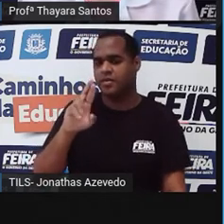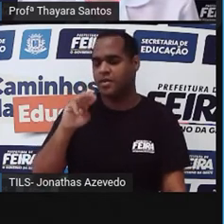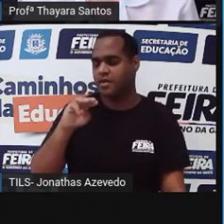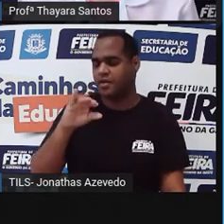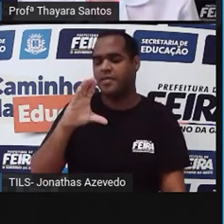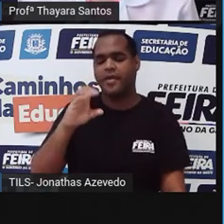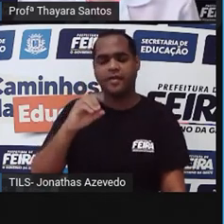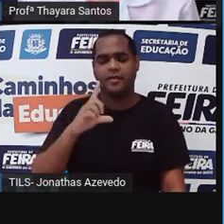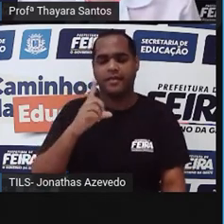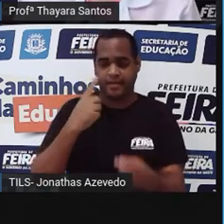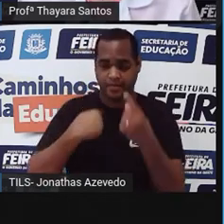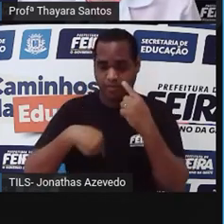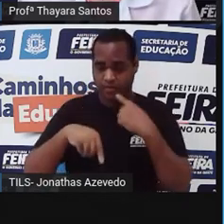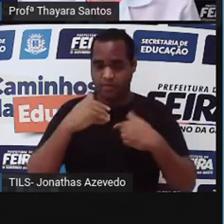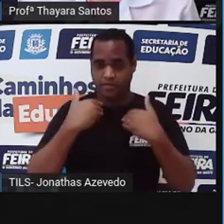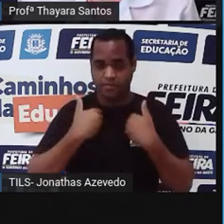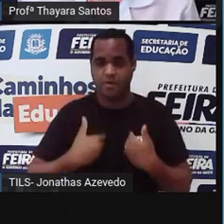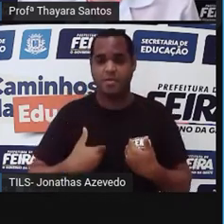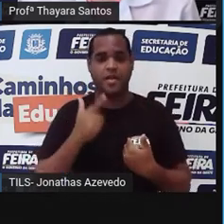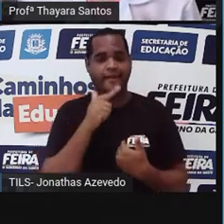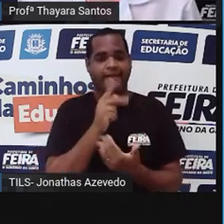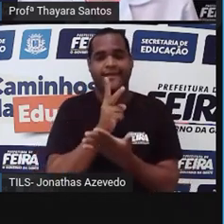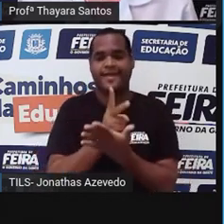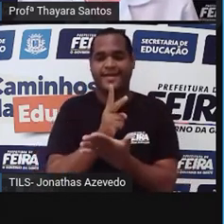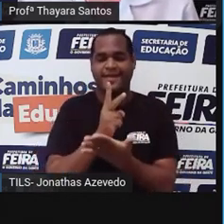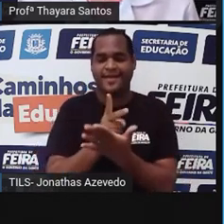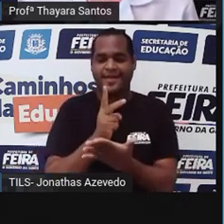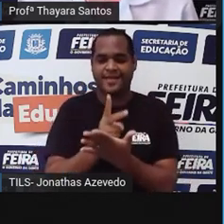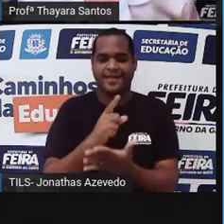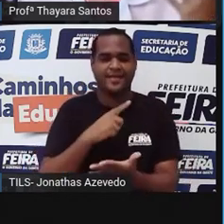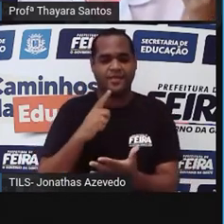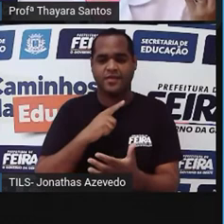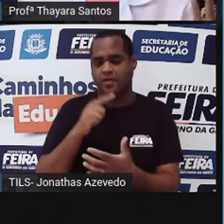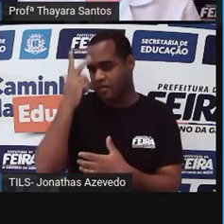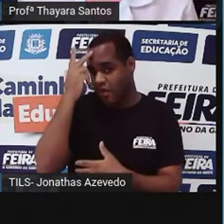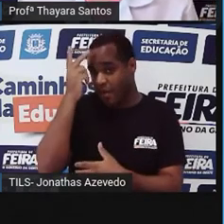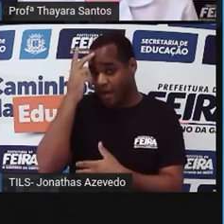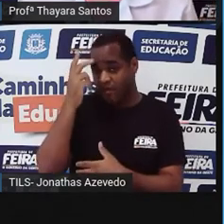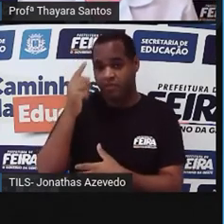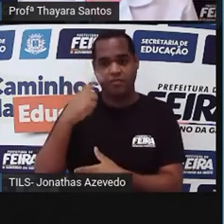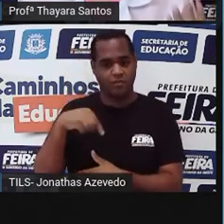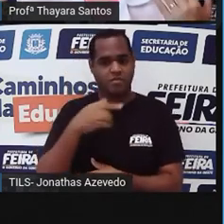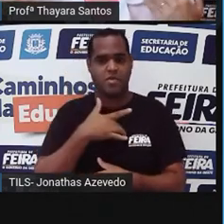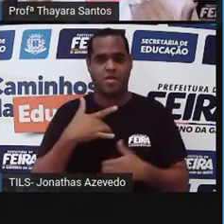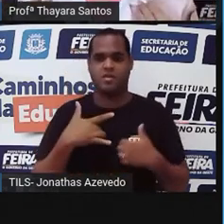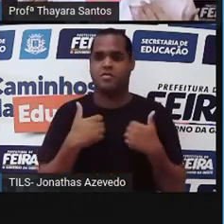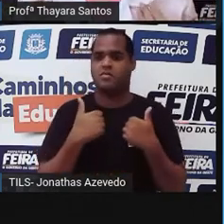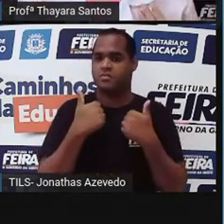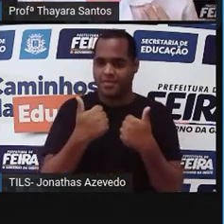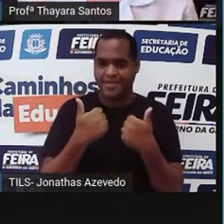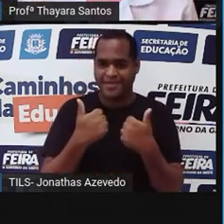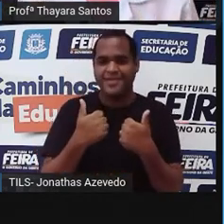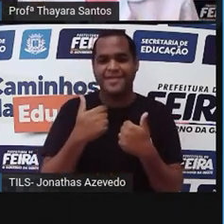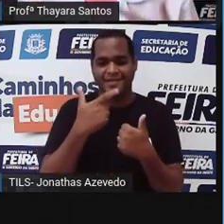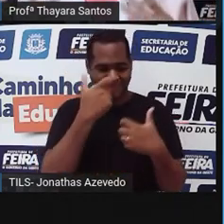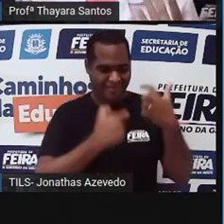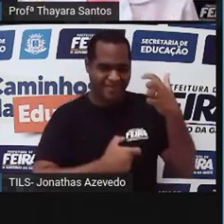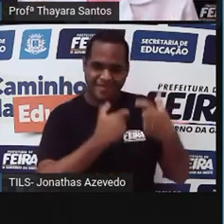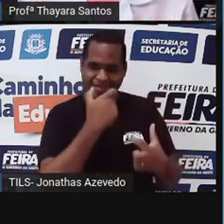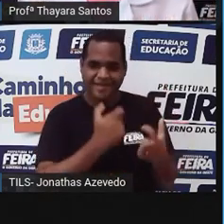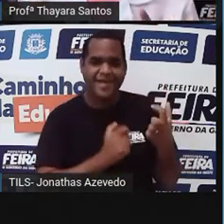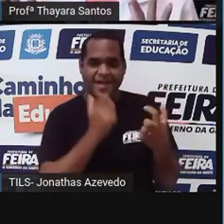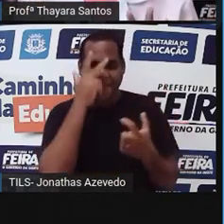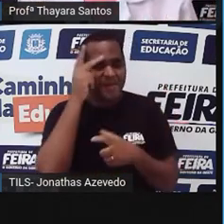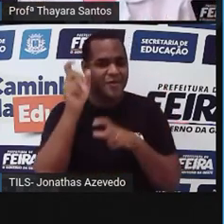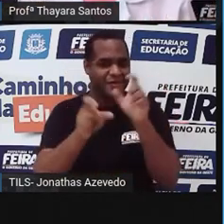a nossa temperatura interna e ela se mantém constante em condições normais. Quando a gente está saudável, na nossa espécie, quando a gente